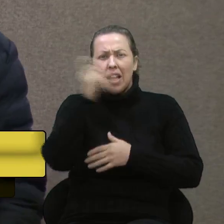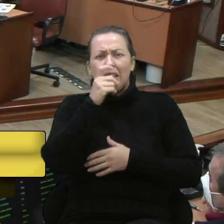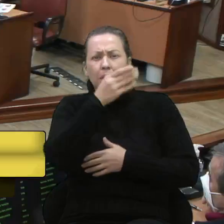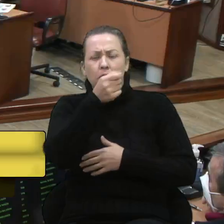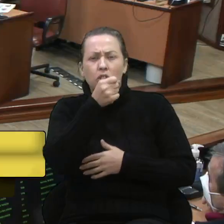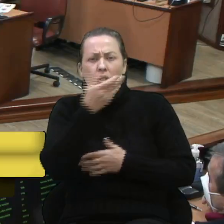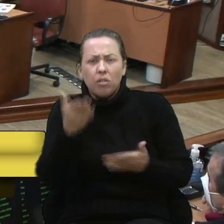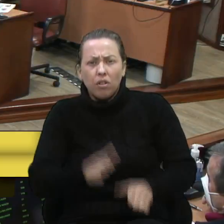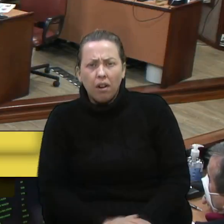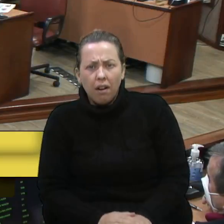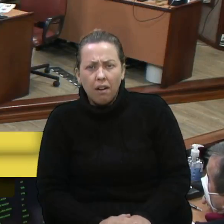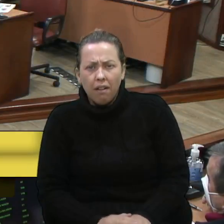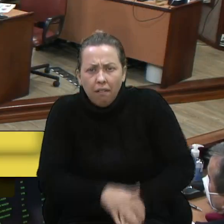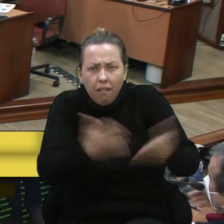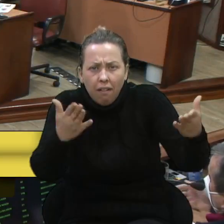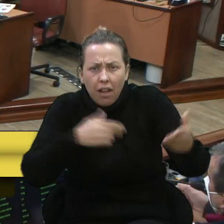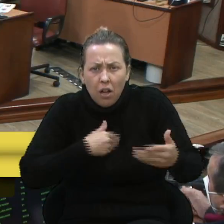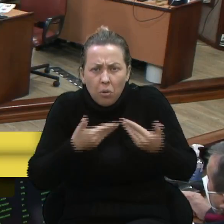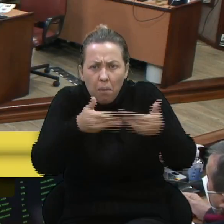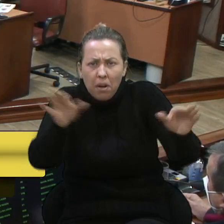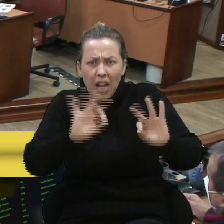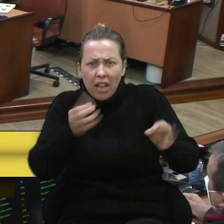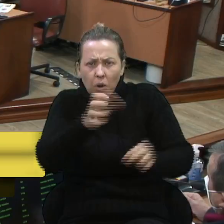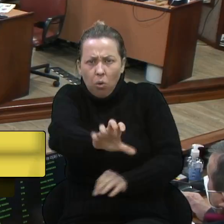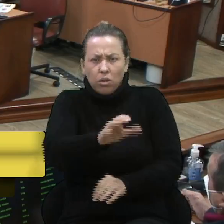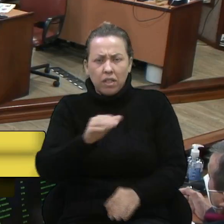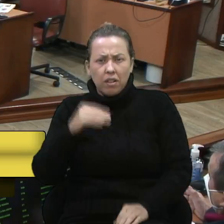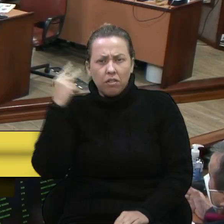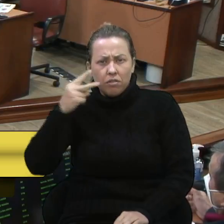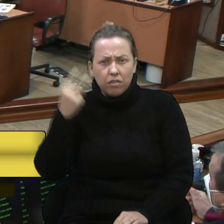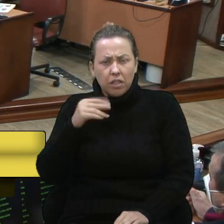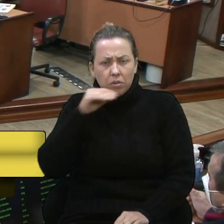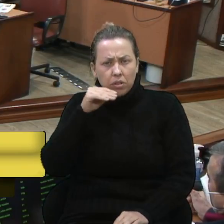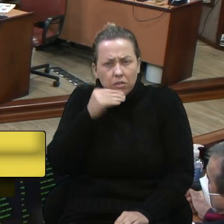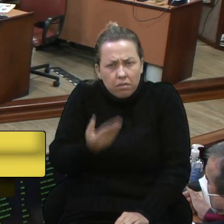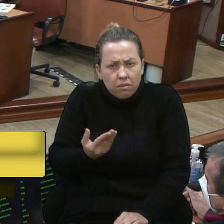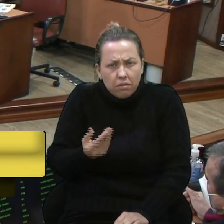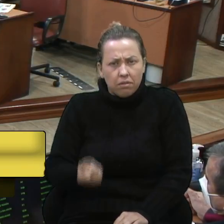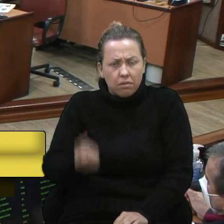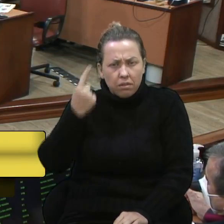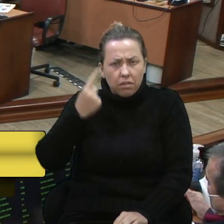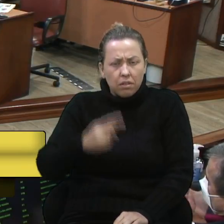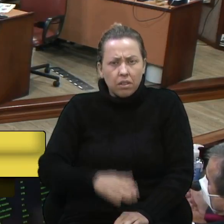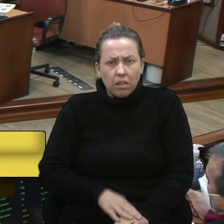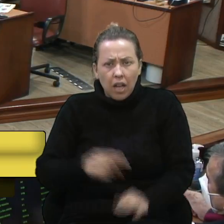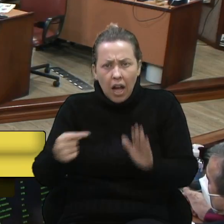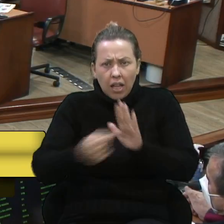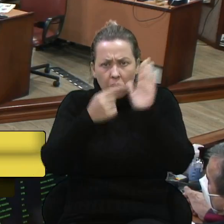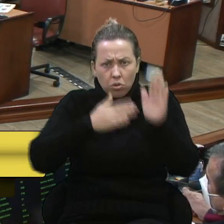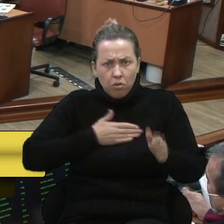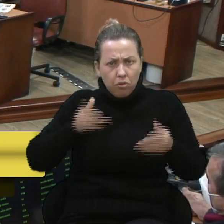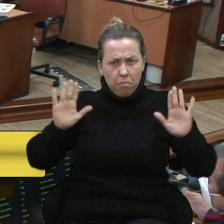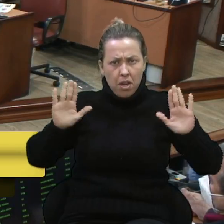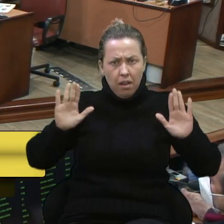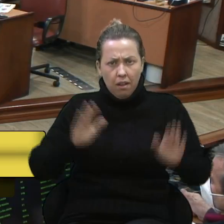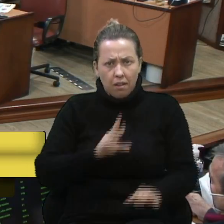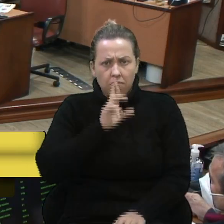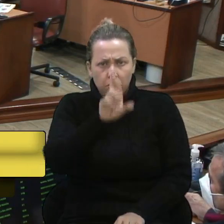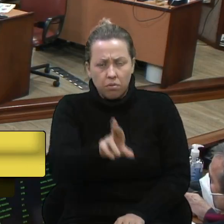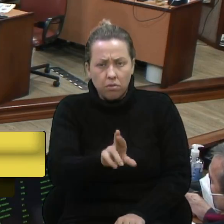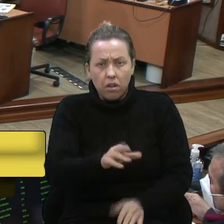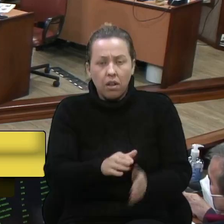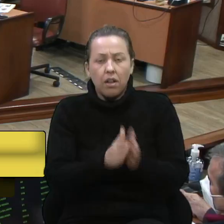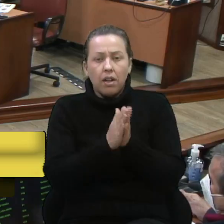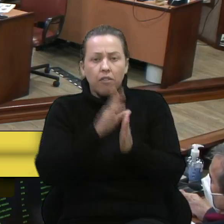microfone. Eu não abri denúncia contra o vereador. se não aparecer. A denúncia não foi minha, vereador? debatendo hoje, por